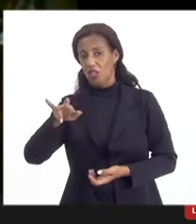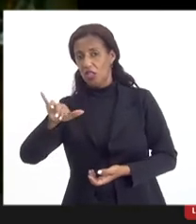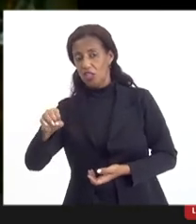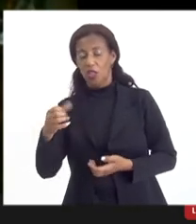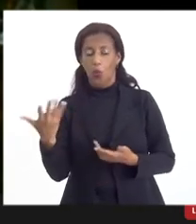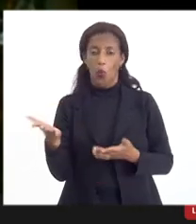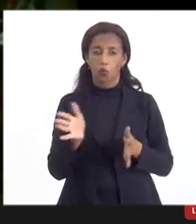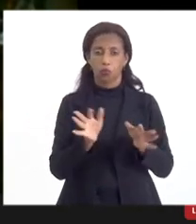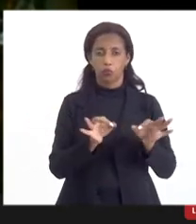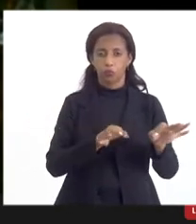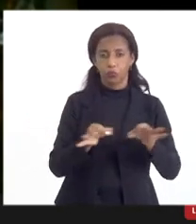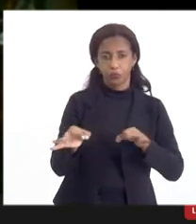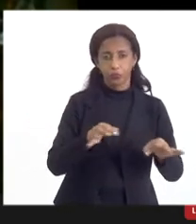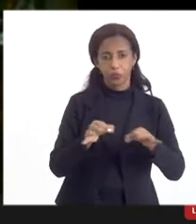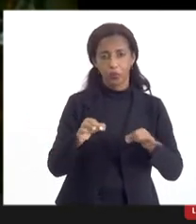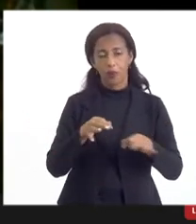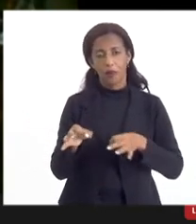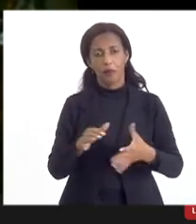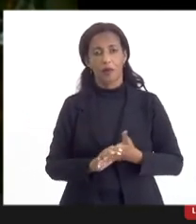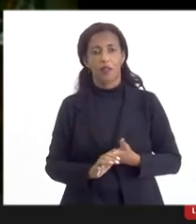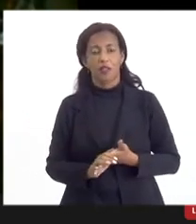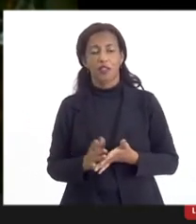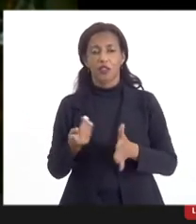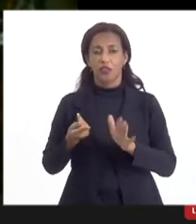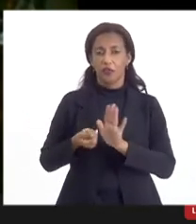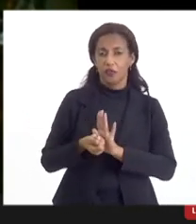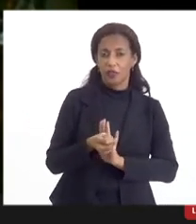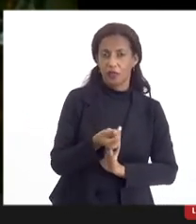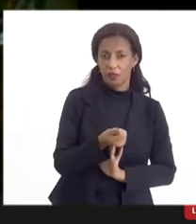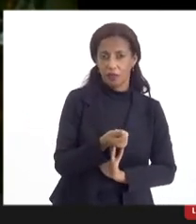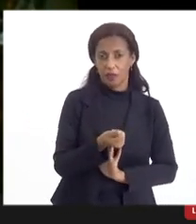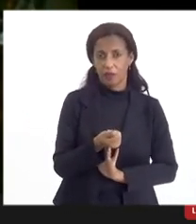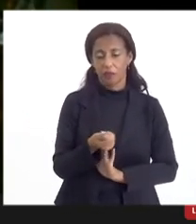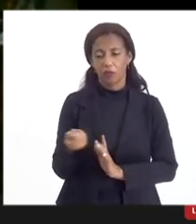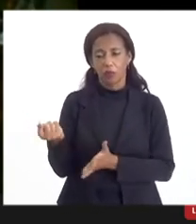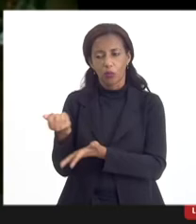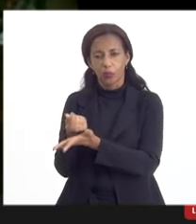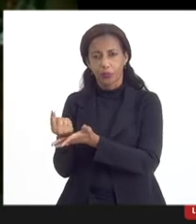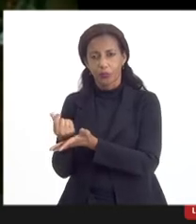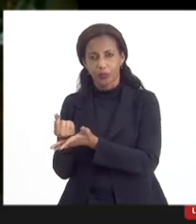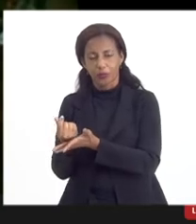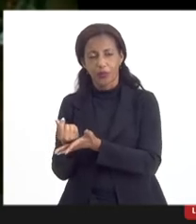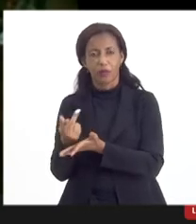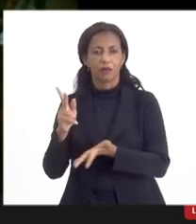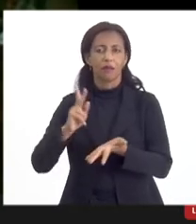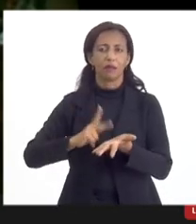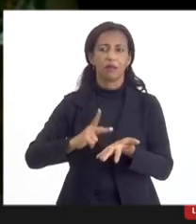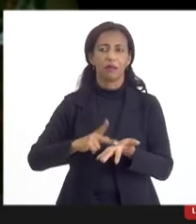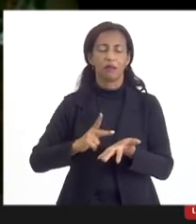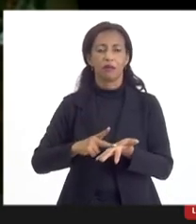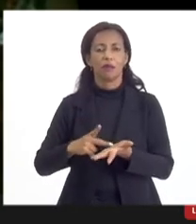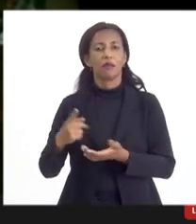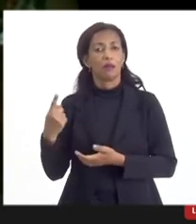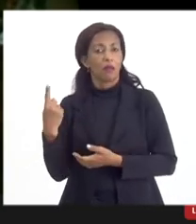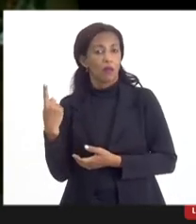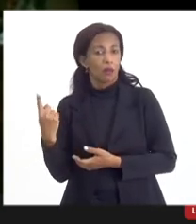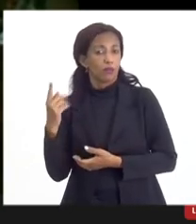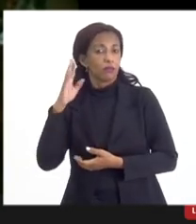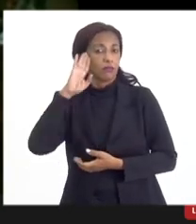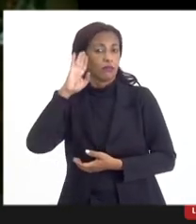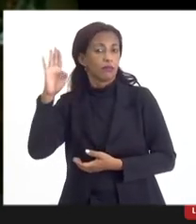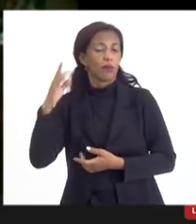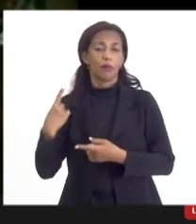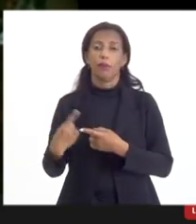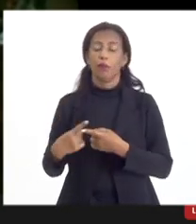mecanismo, mecanismo de financiamento de capital de giro, realmente, é um dos gargalos, por quê?